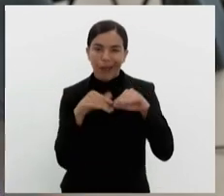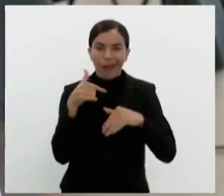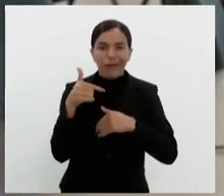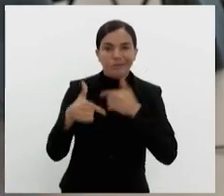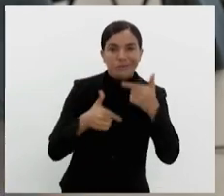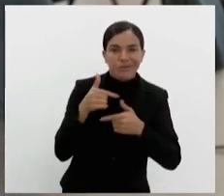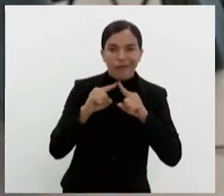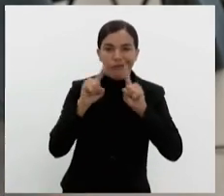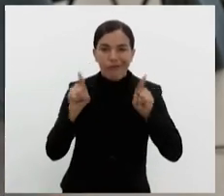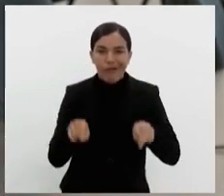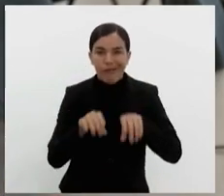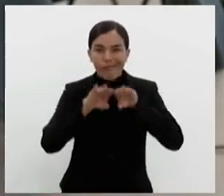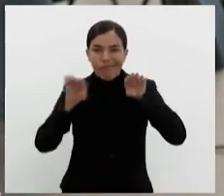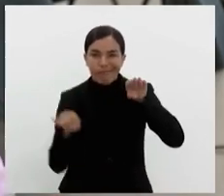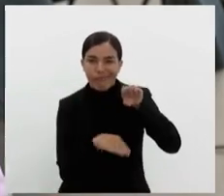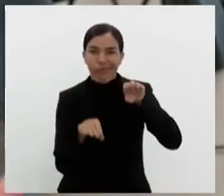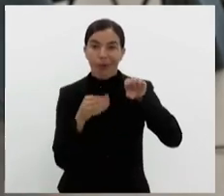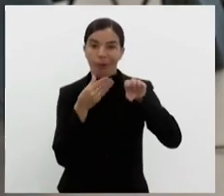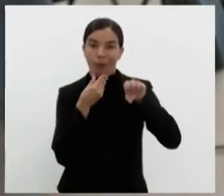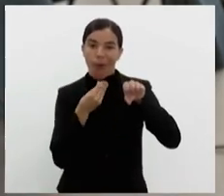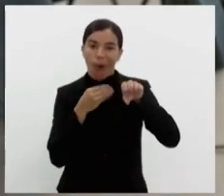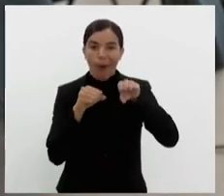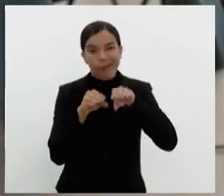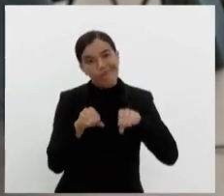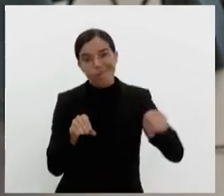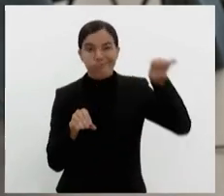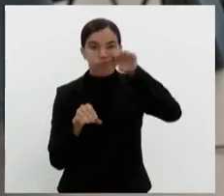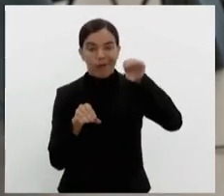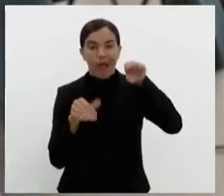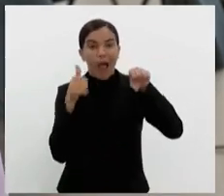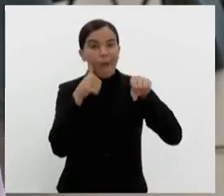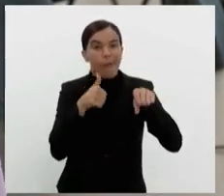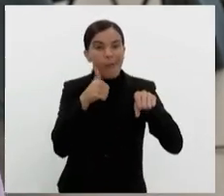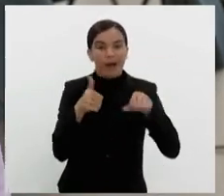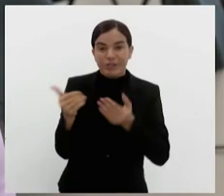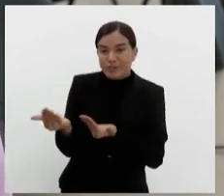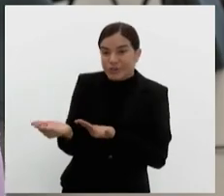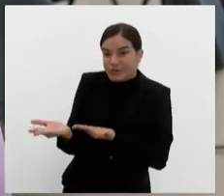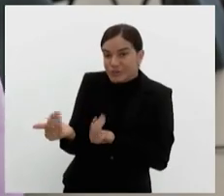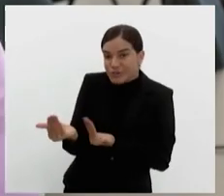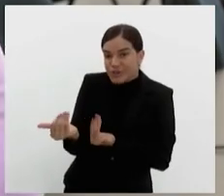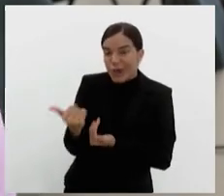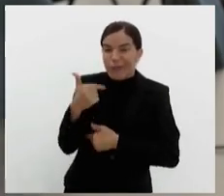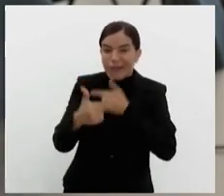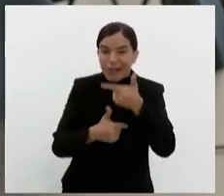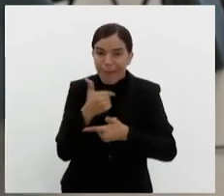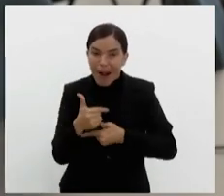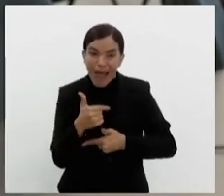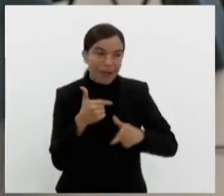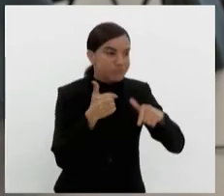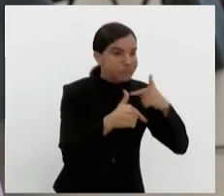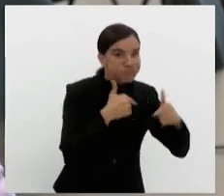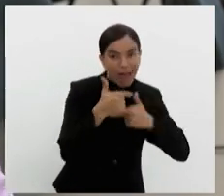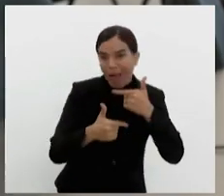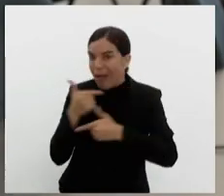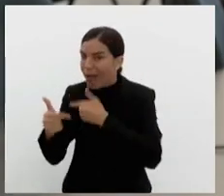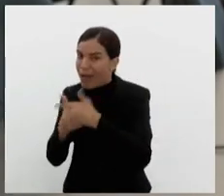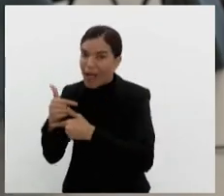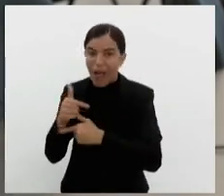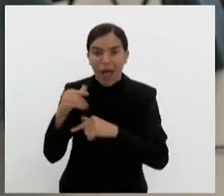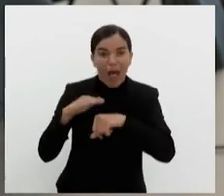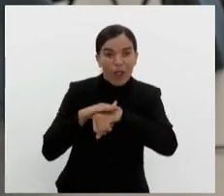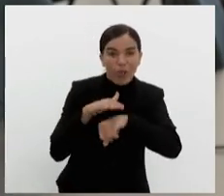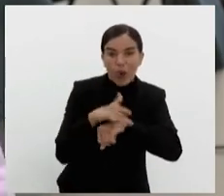ganha menos que um homem no mercado de trabalho, daquela mulher jovem que precisa estudar, muitas vezes trabalhar e tem que ir à noite e não tem